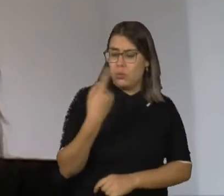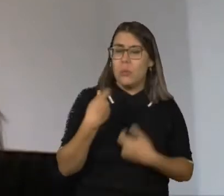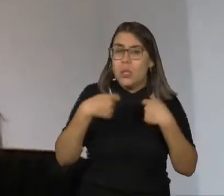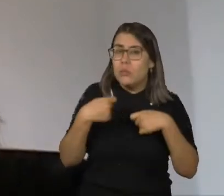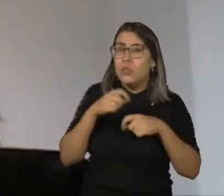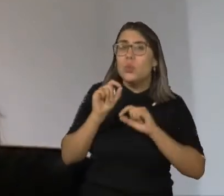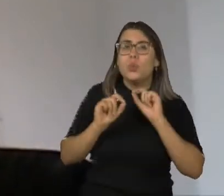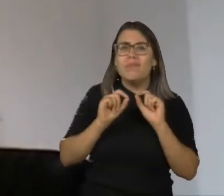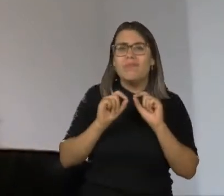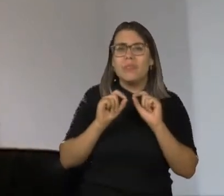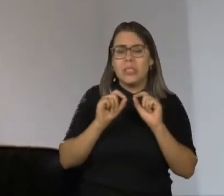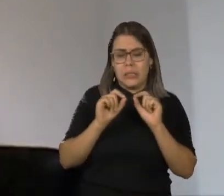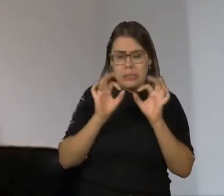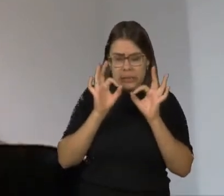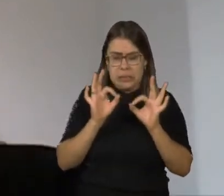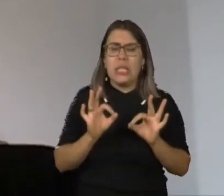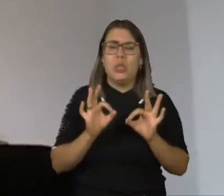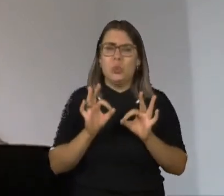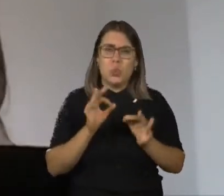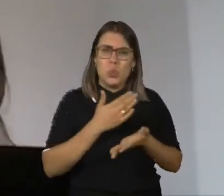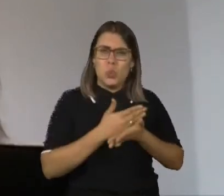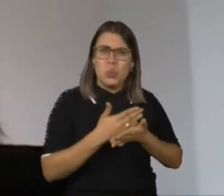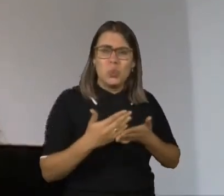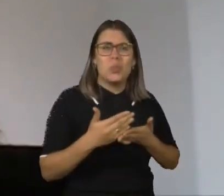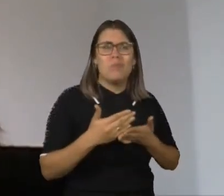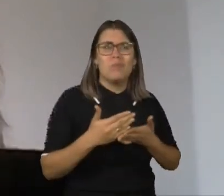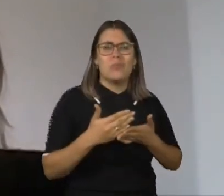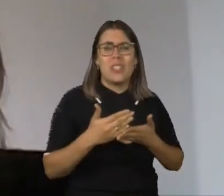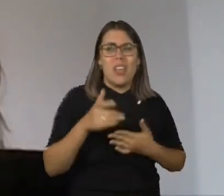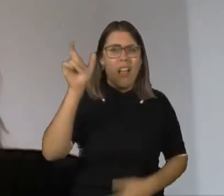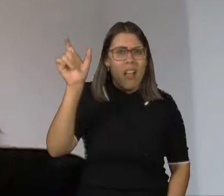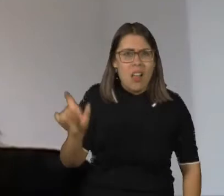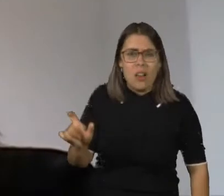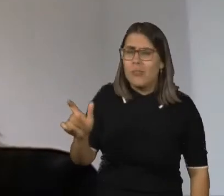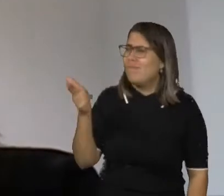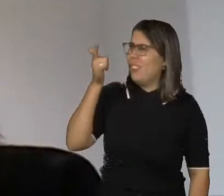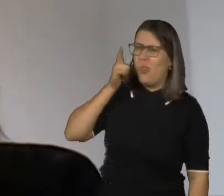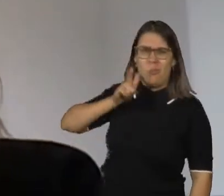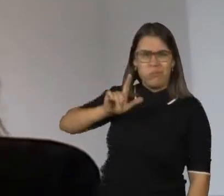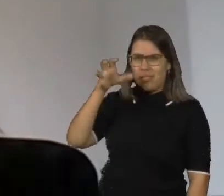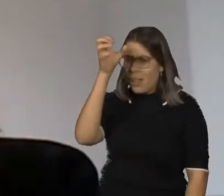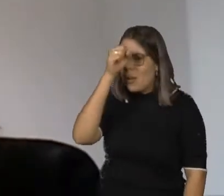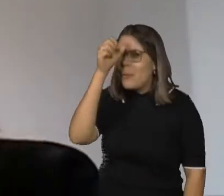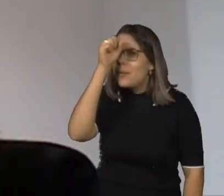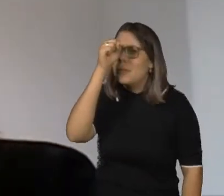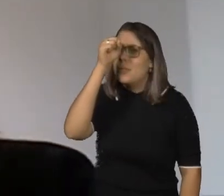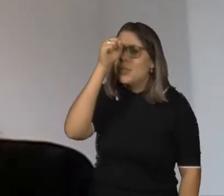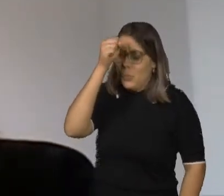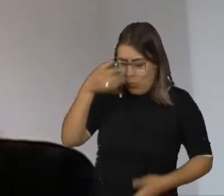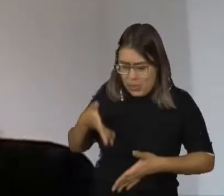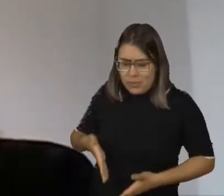é, será que uma antecipação como essa, de que alguém não poderá aprender no momento do seu